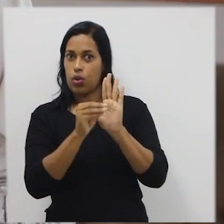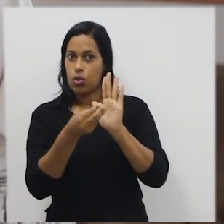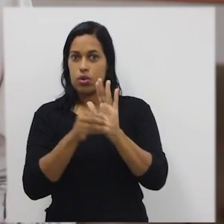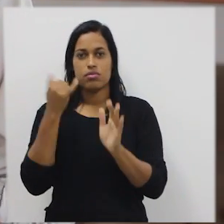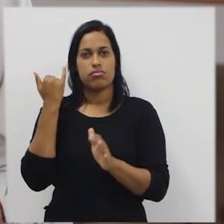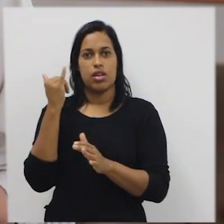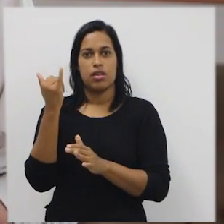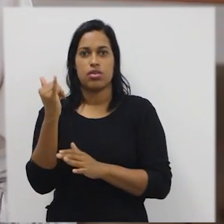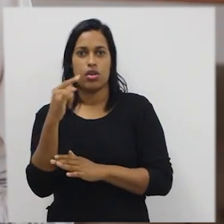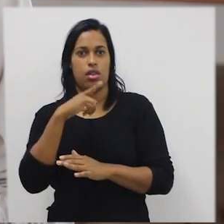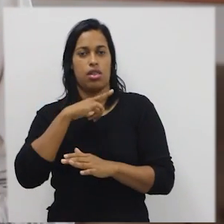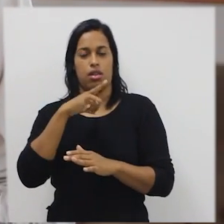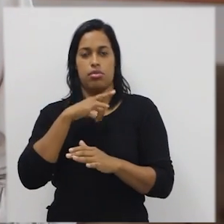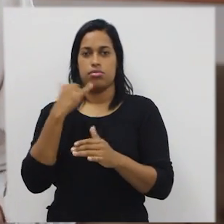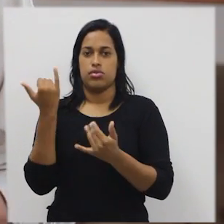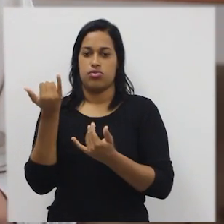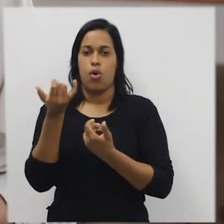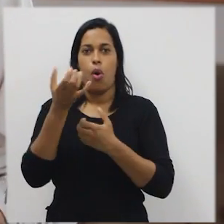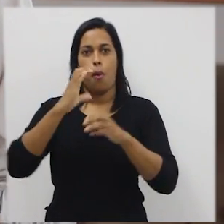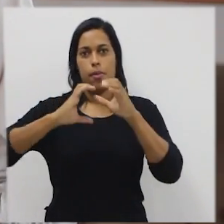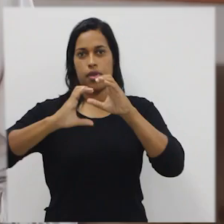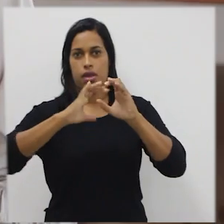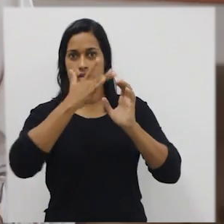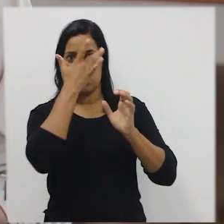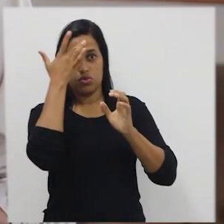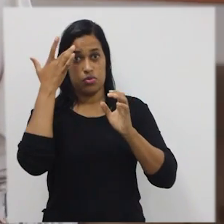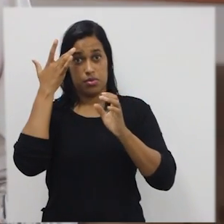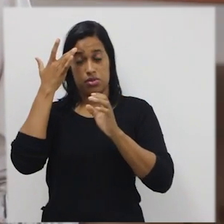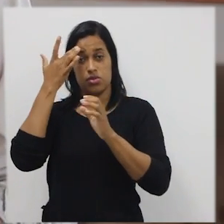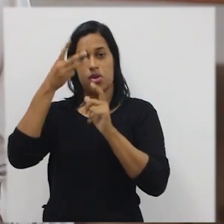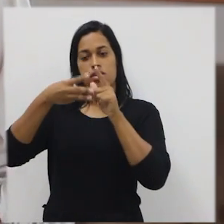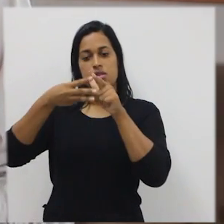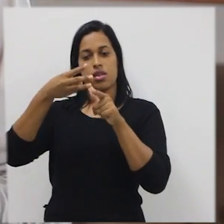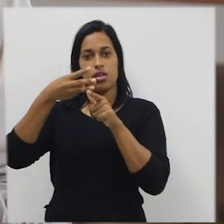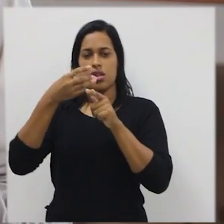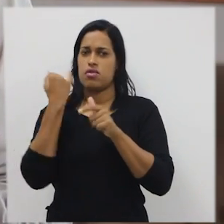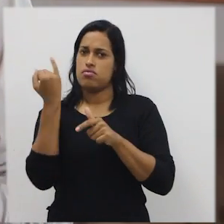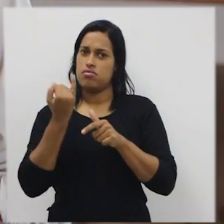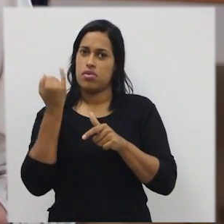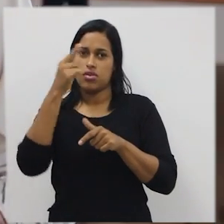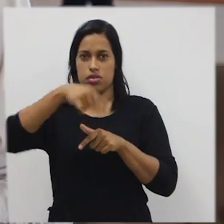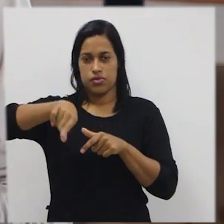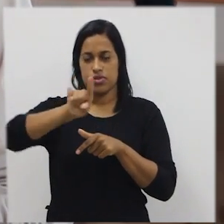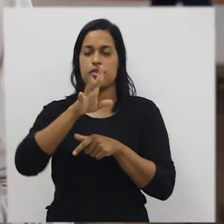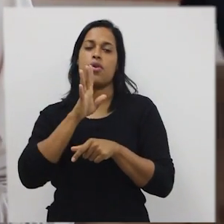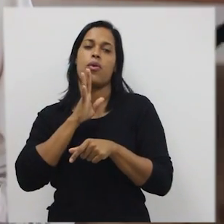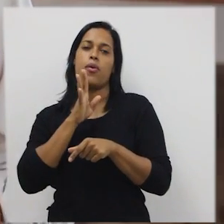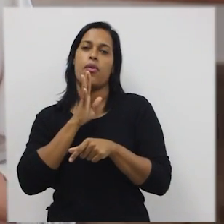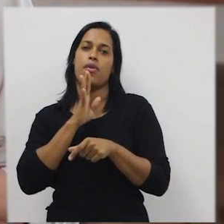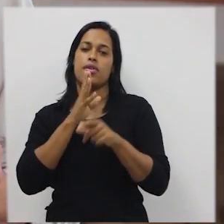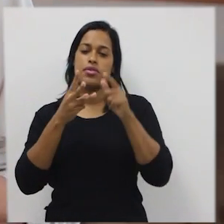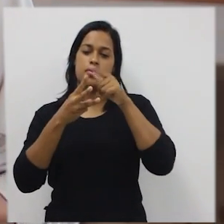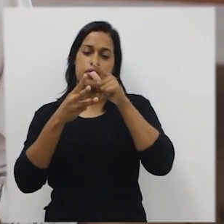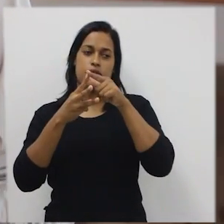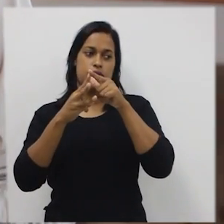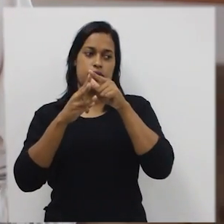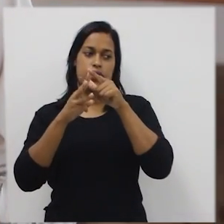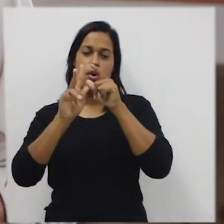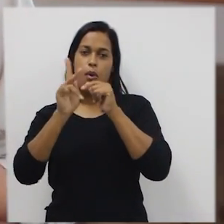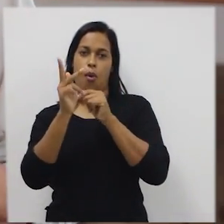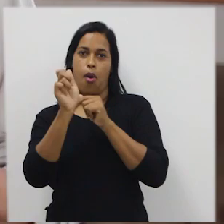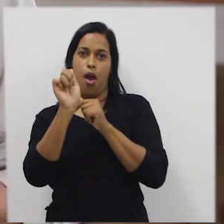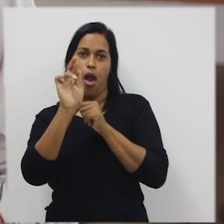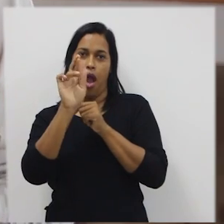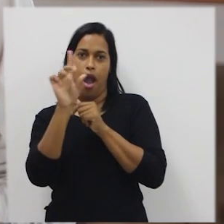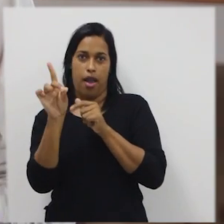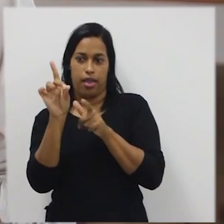telecomunicações, banco de dados, pessoas e dois elementos que provavelmente vocês já conheçam bem. O hardware, que são